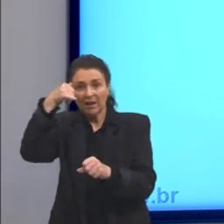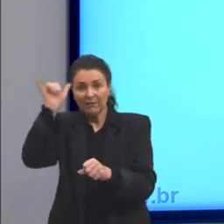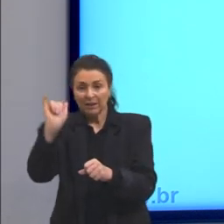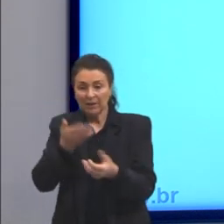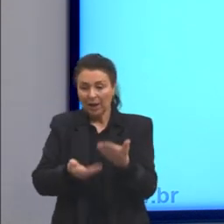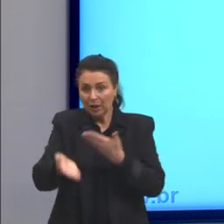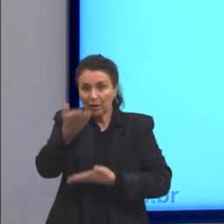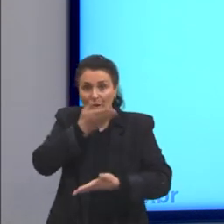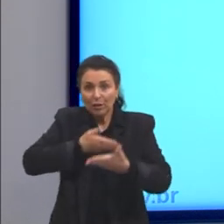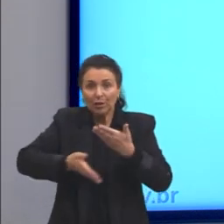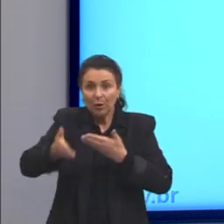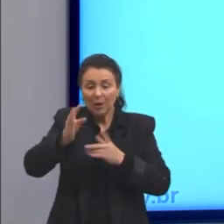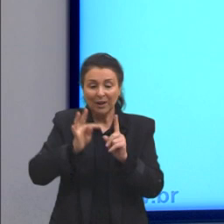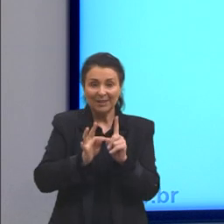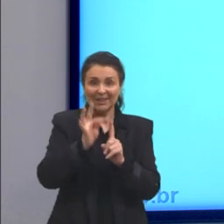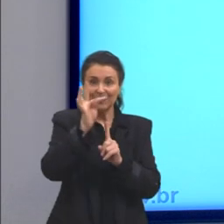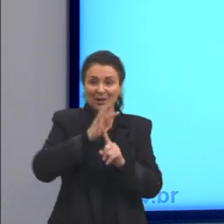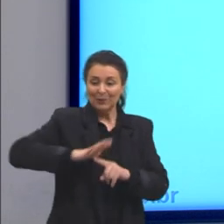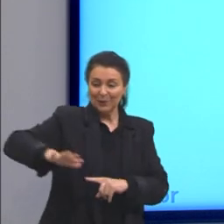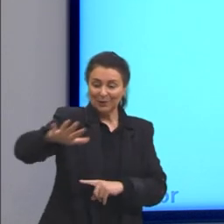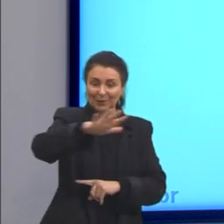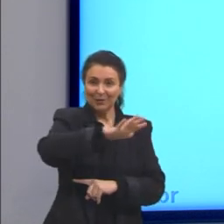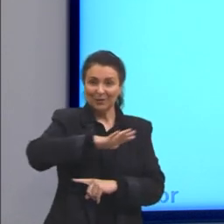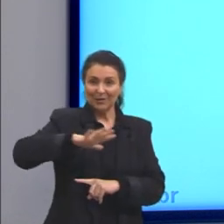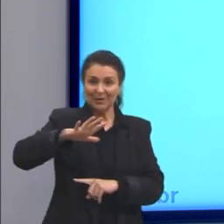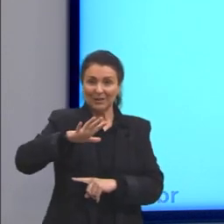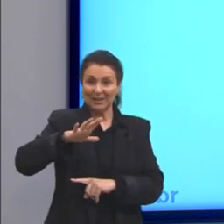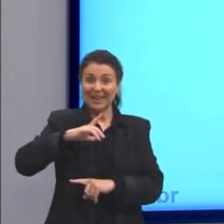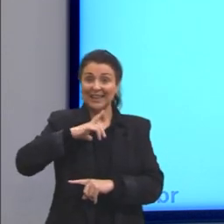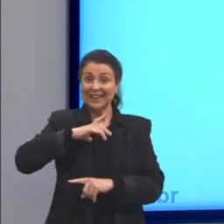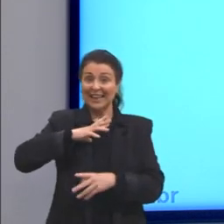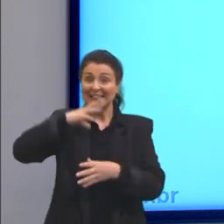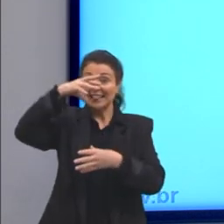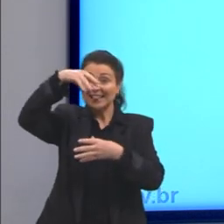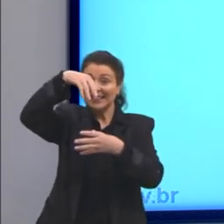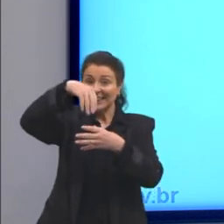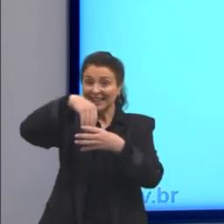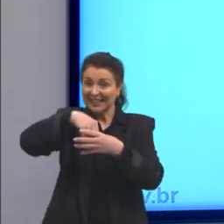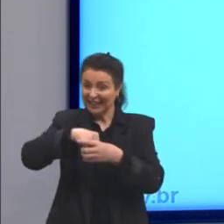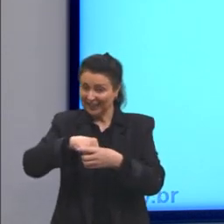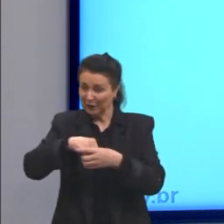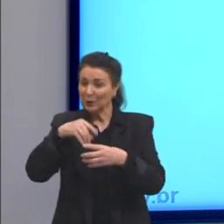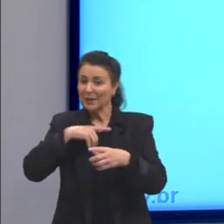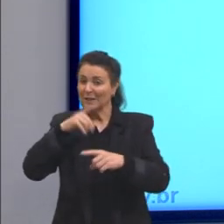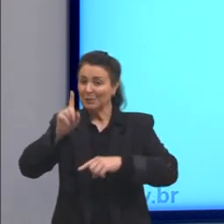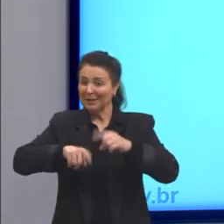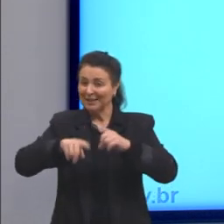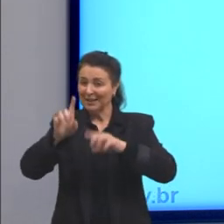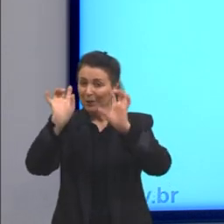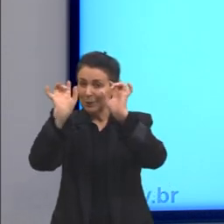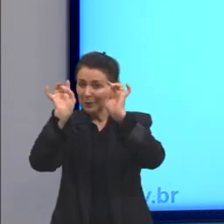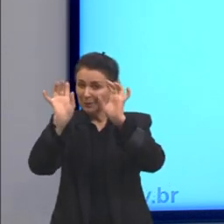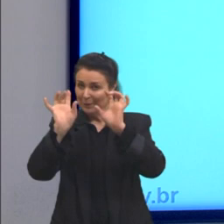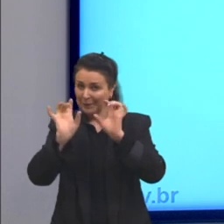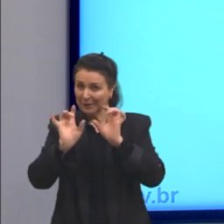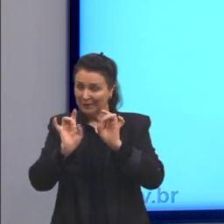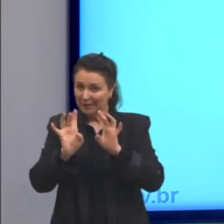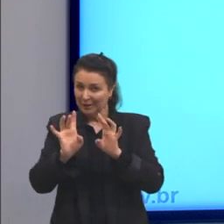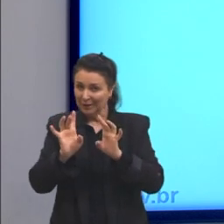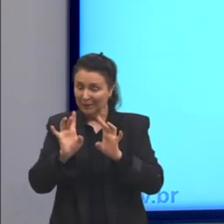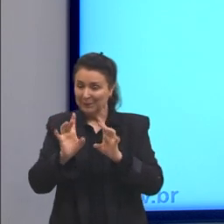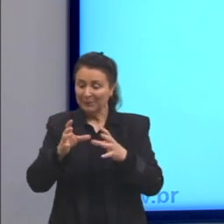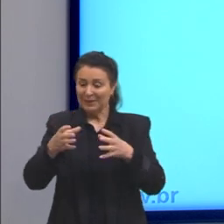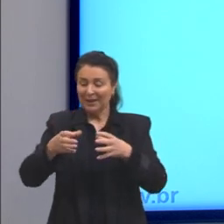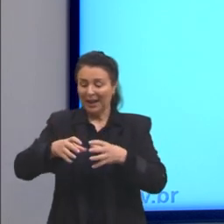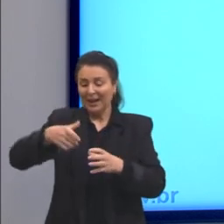conservando a temperatura do líquido presente no seu interior, seja quente ou frio. Agora, tem também alguns copos térmicos, então,